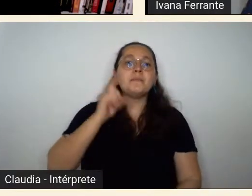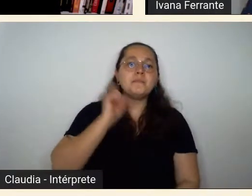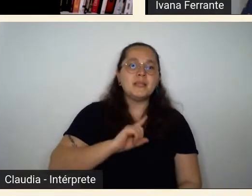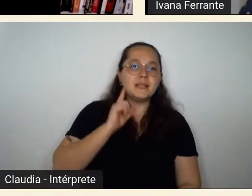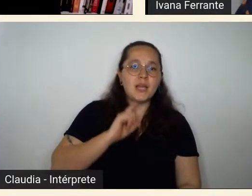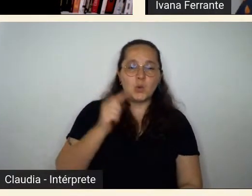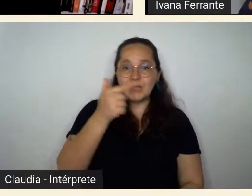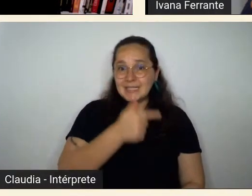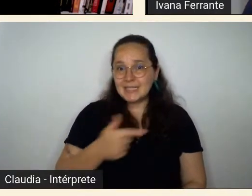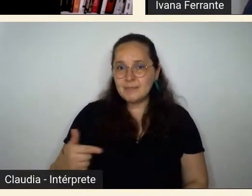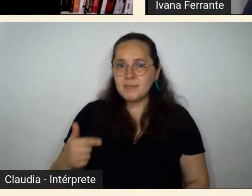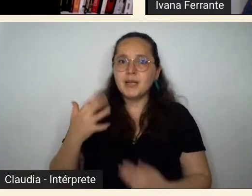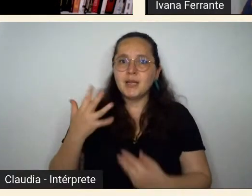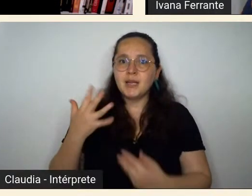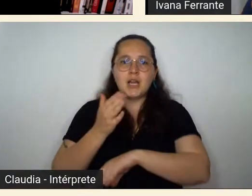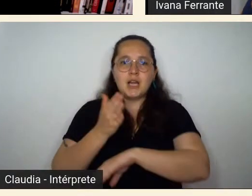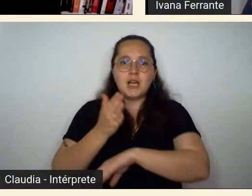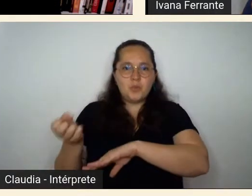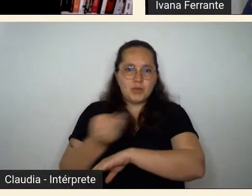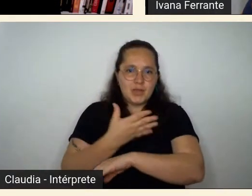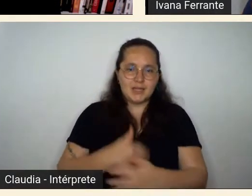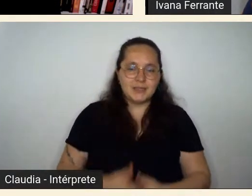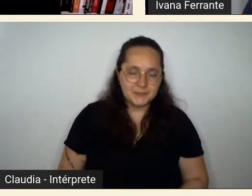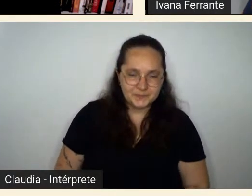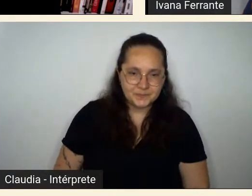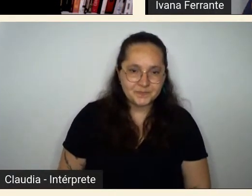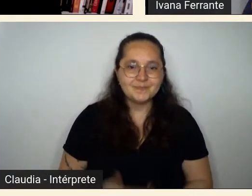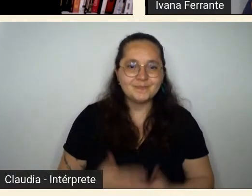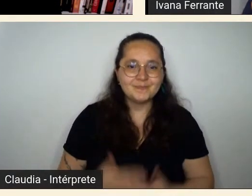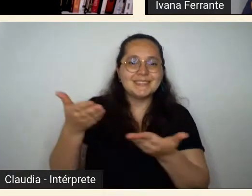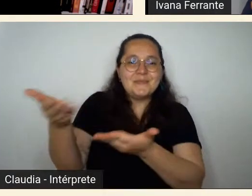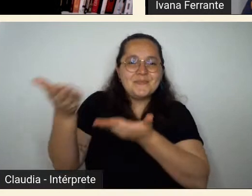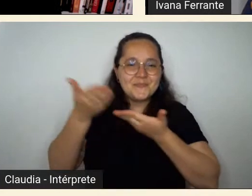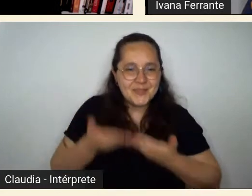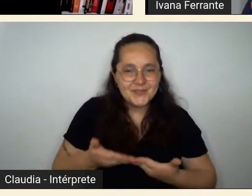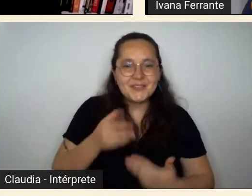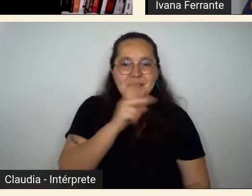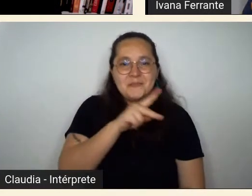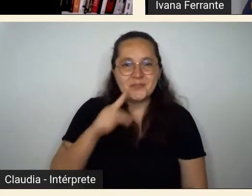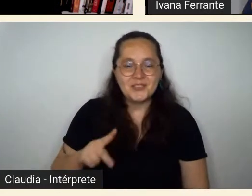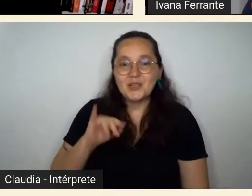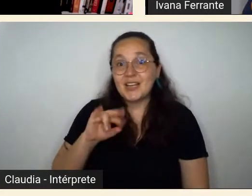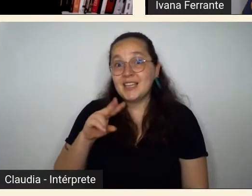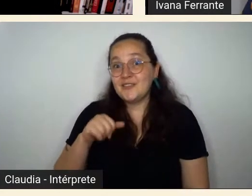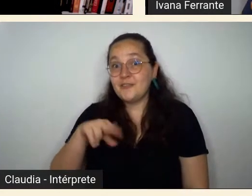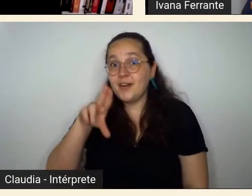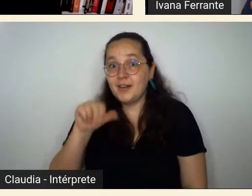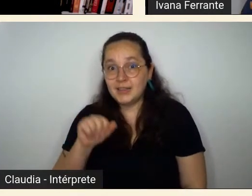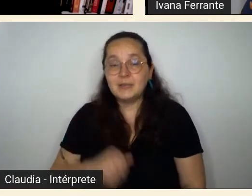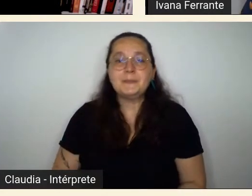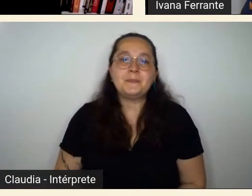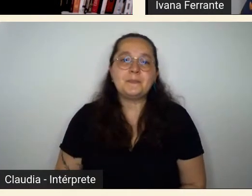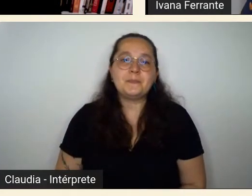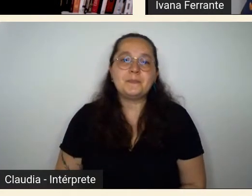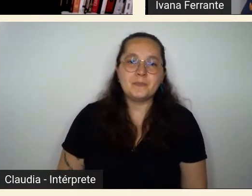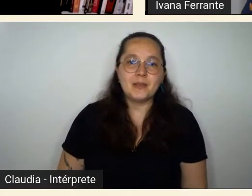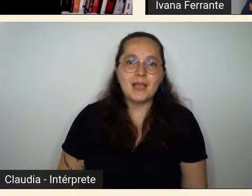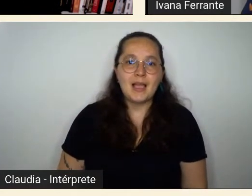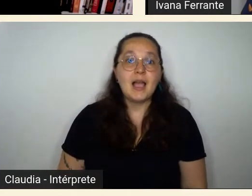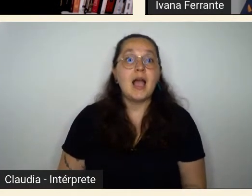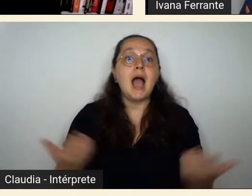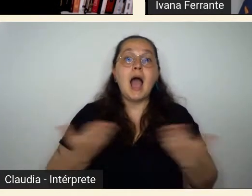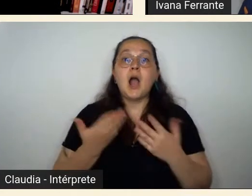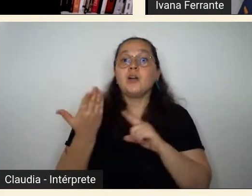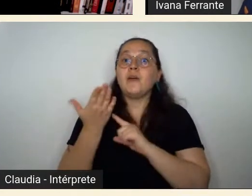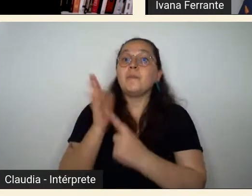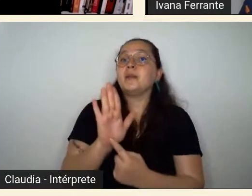outros, de 2020. Bom, muito bem-vinda, professora Ivana. que vai agora apresentar